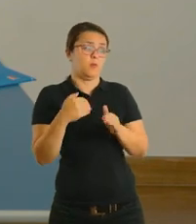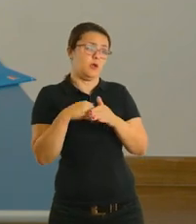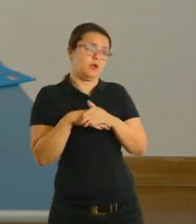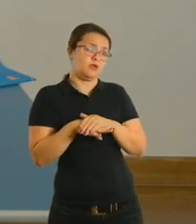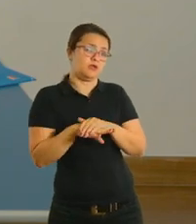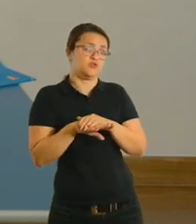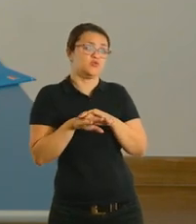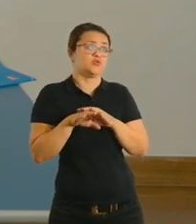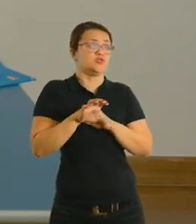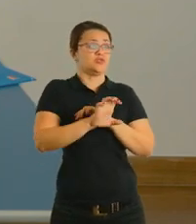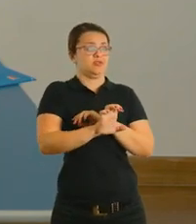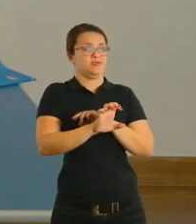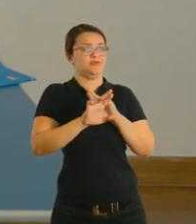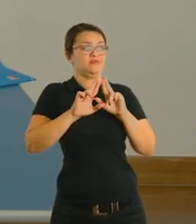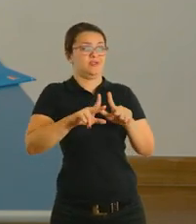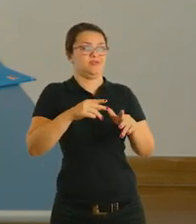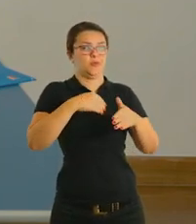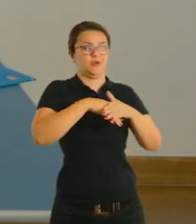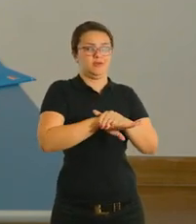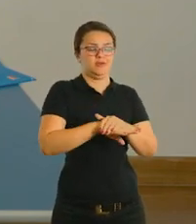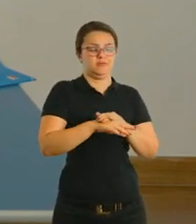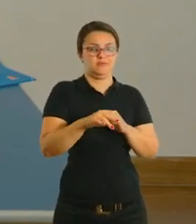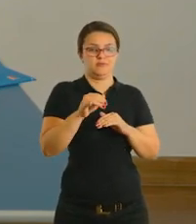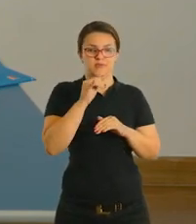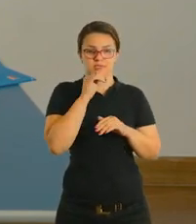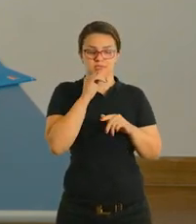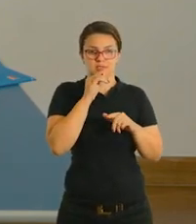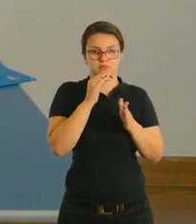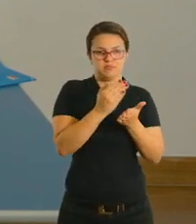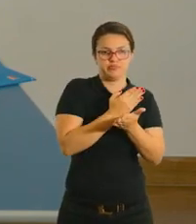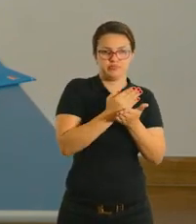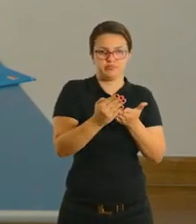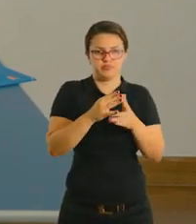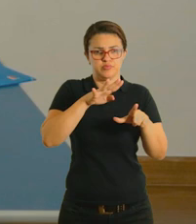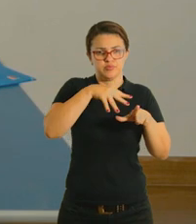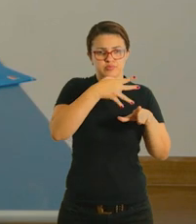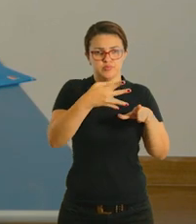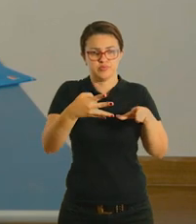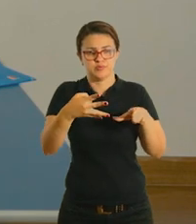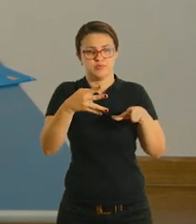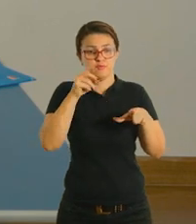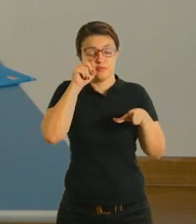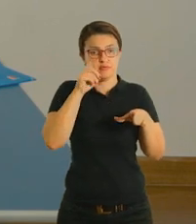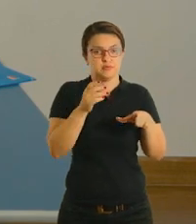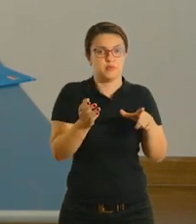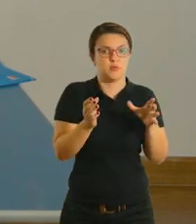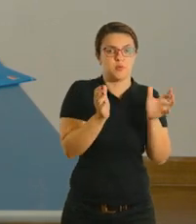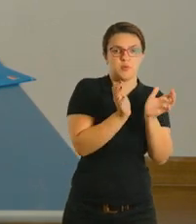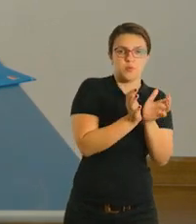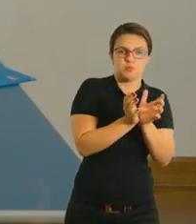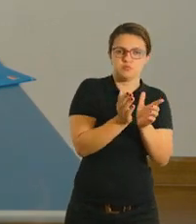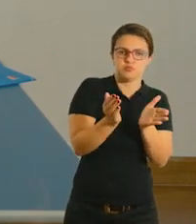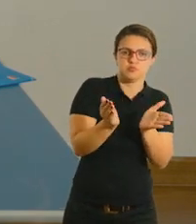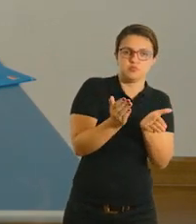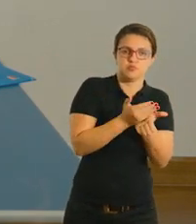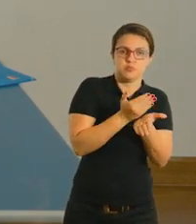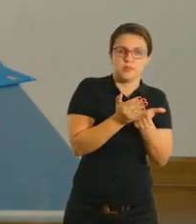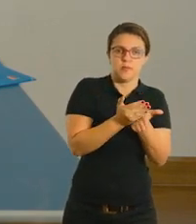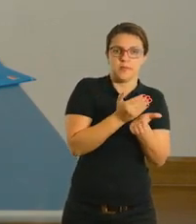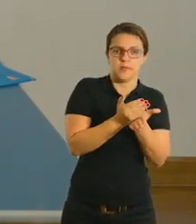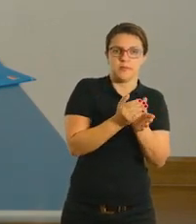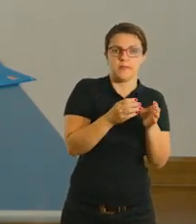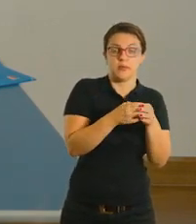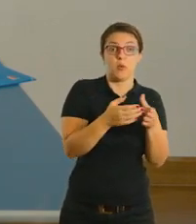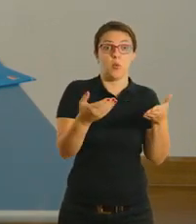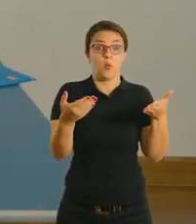gosta de guardar de maneiras diferentes. Ele tem uma divisória, ele guarda algumas de um lado, outras de outro. Hoje o Vinícius